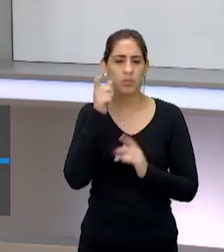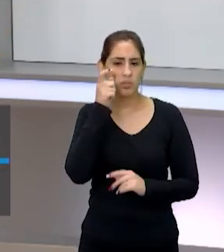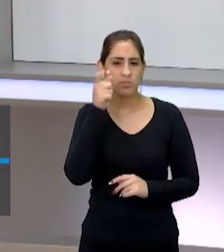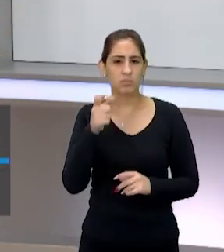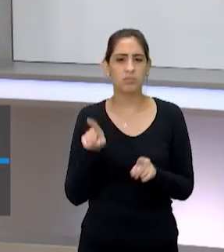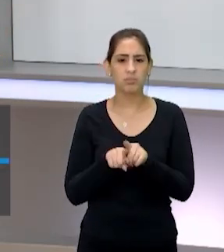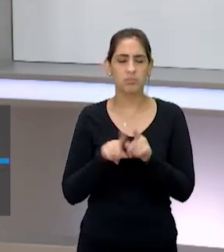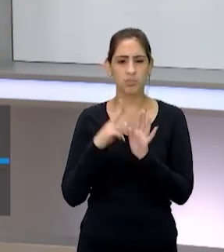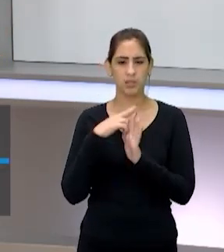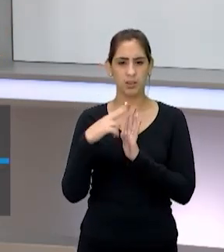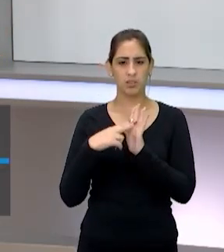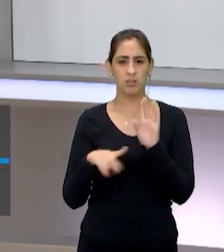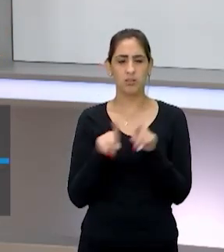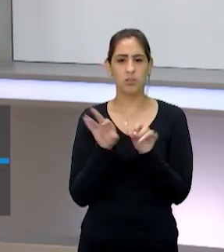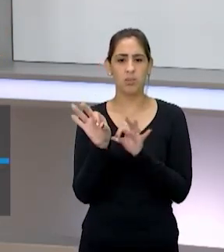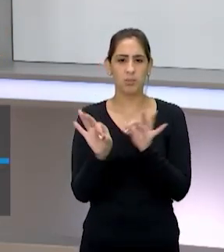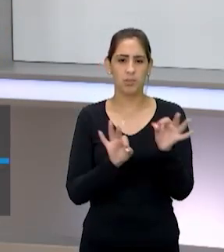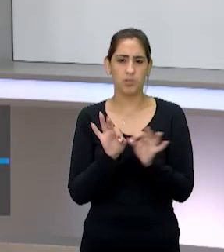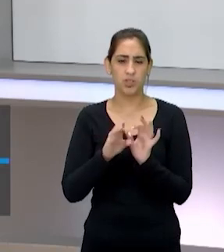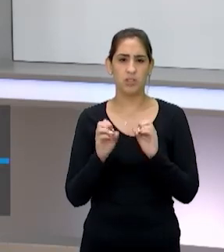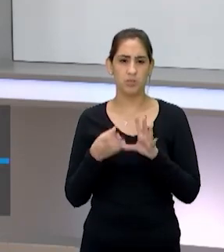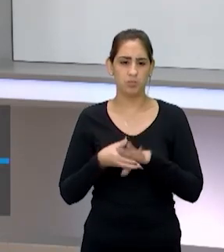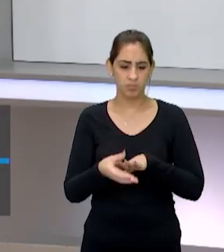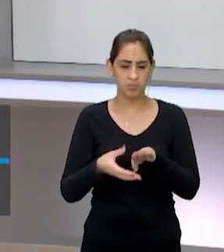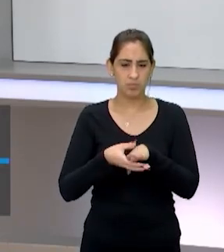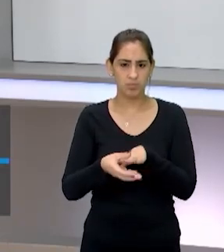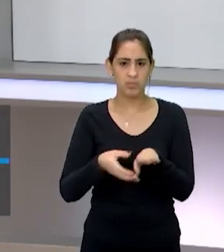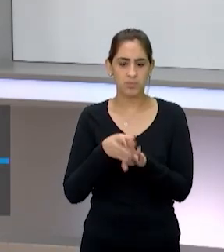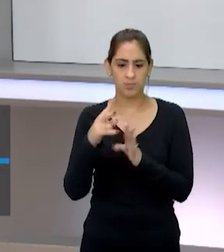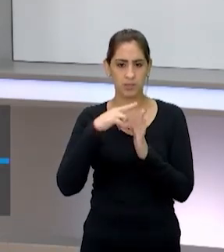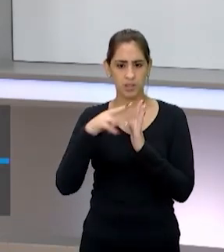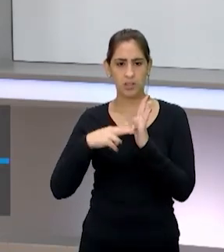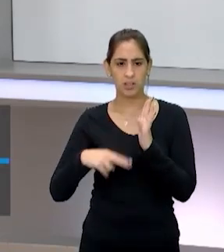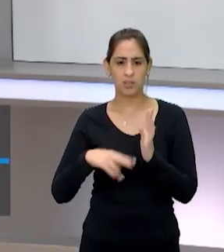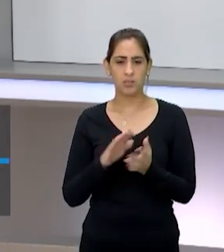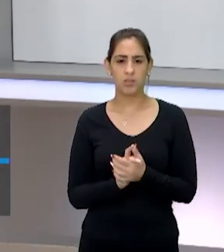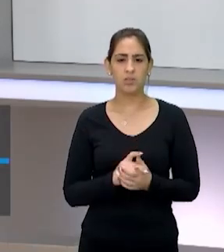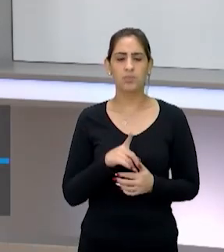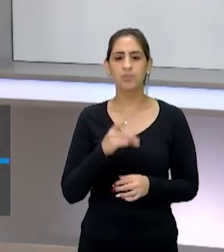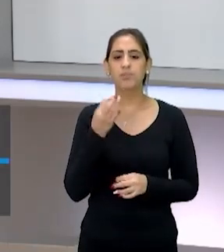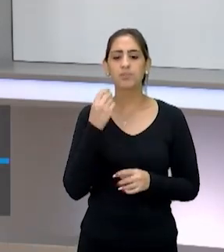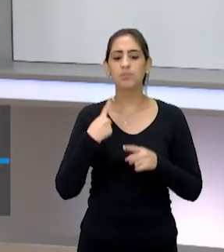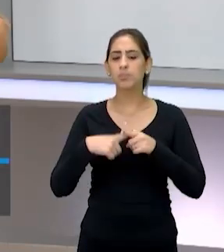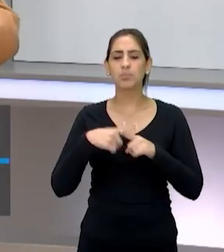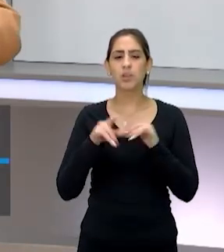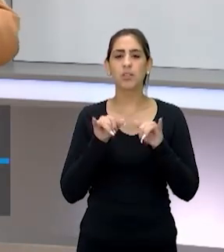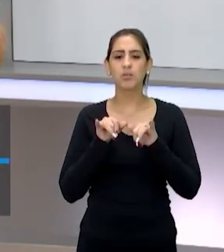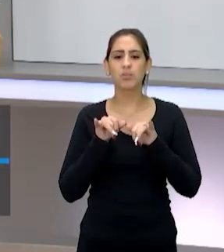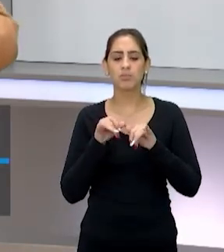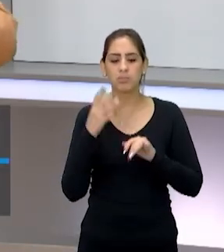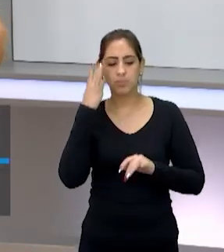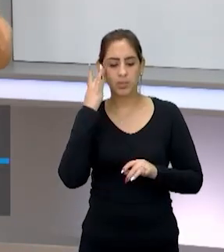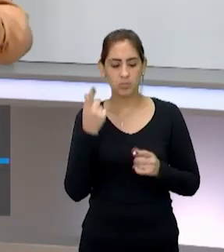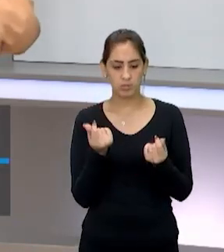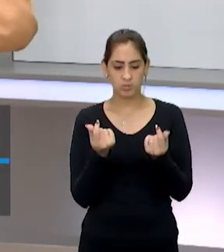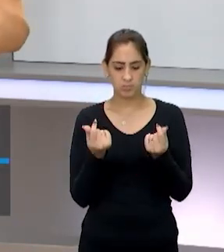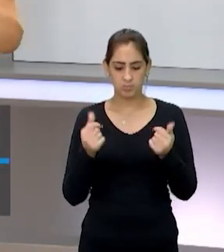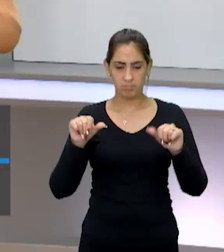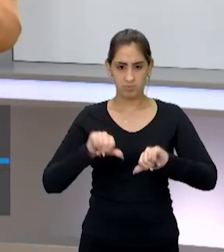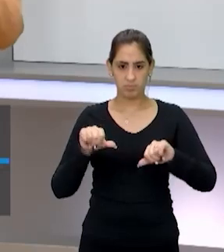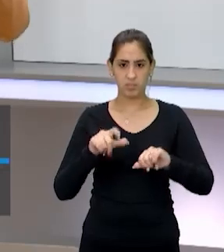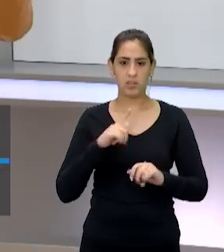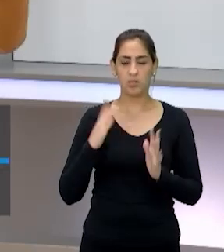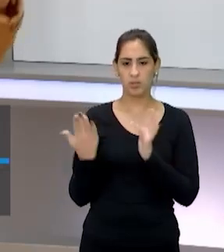e também falta de projetos aí que auxiliem, né, nessa leitura. E a questão do mercado. Então, eu tenho lá livrarias,